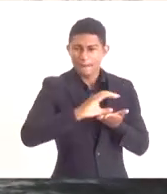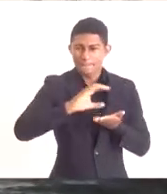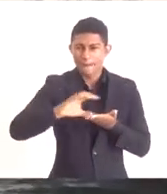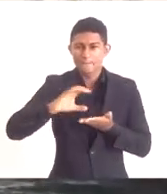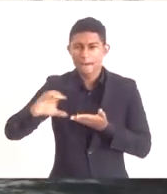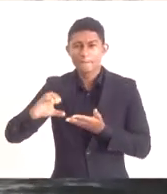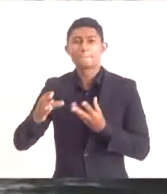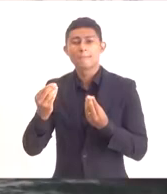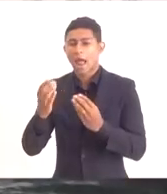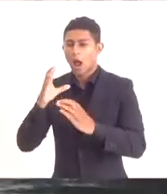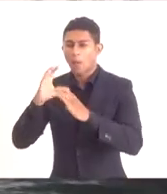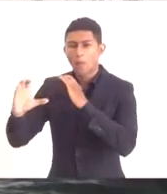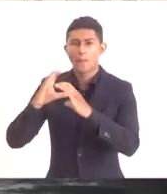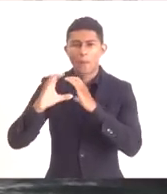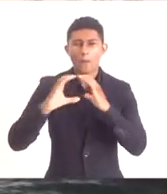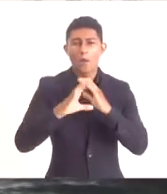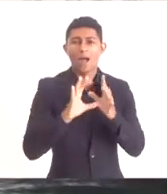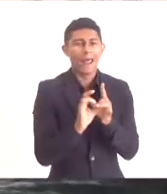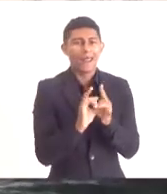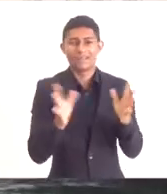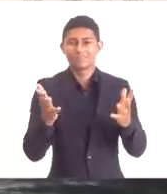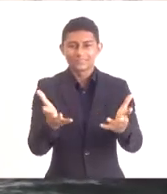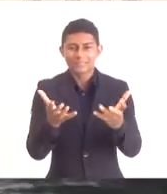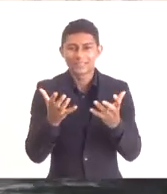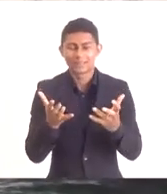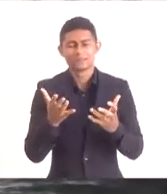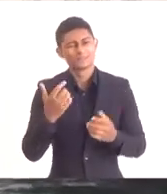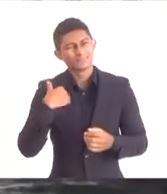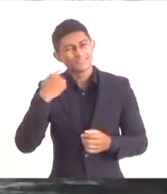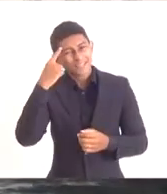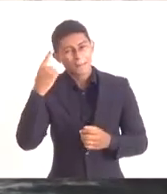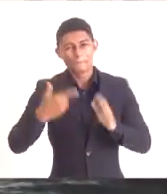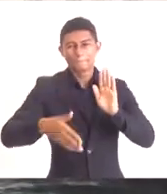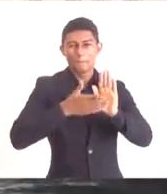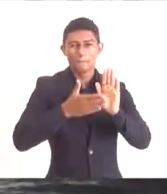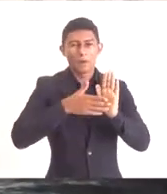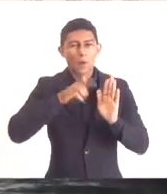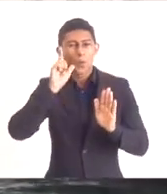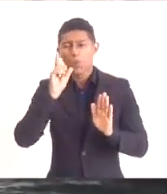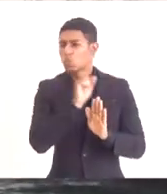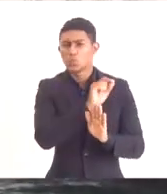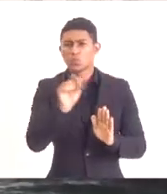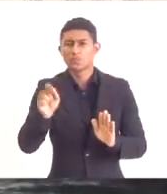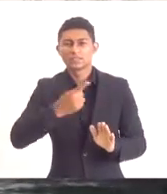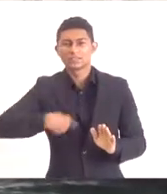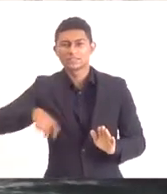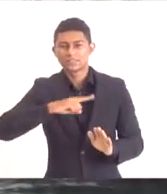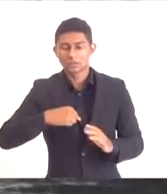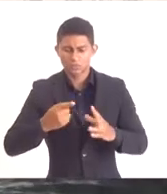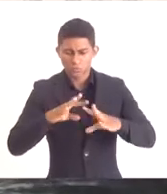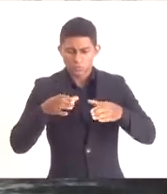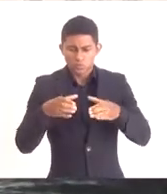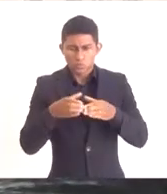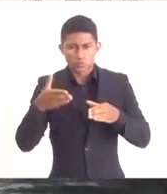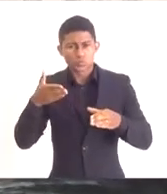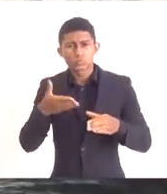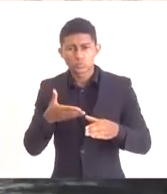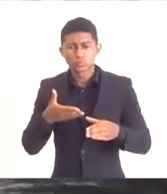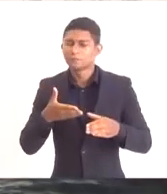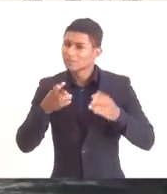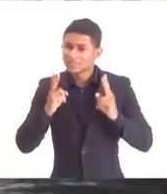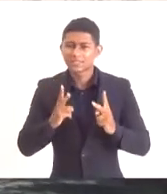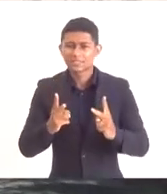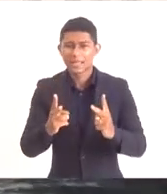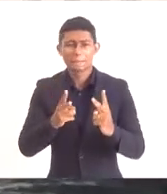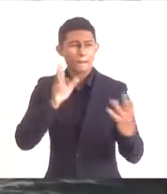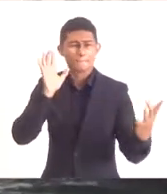constante. Então, uma das ideias que a gente propôs ontem foi que a gente mantenha um comitê executivo sempre em